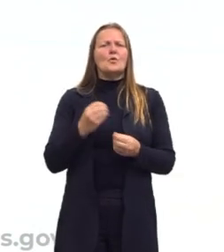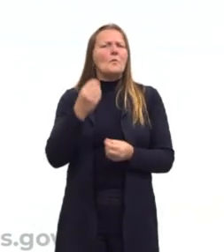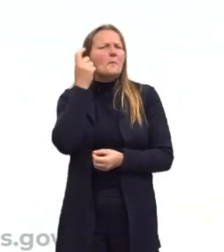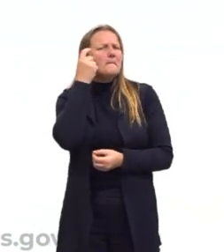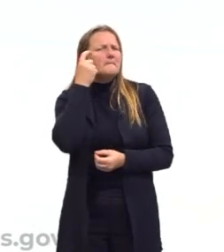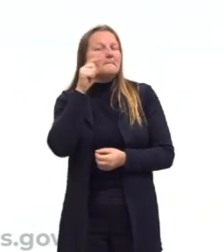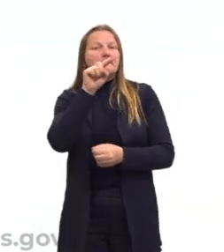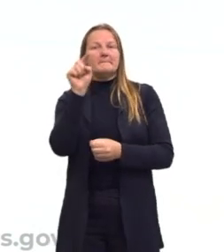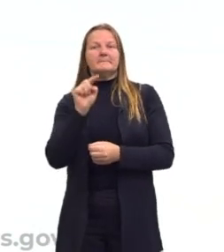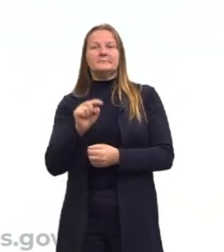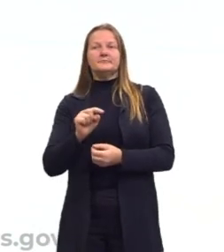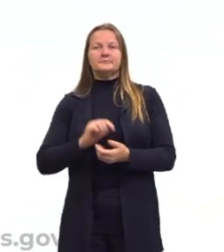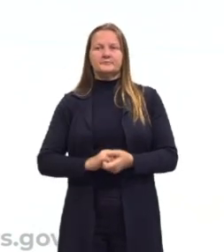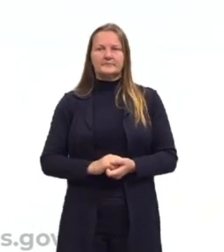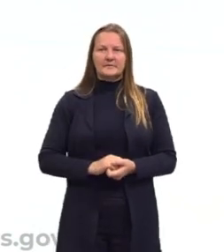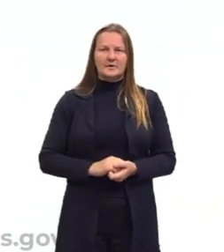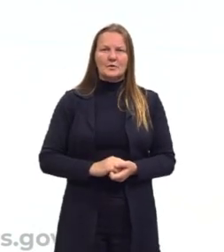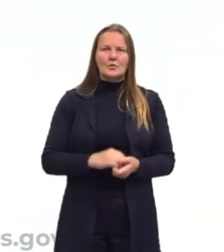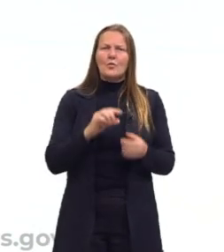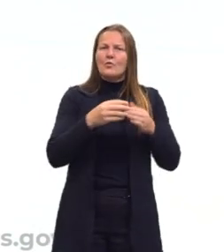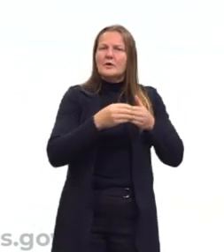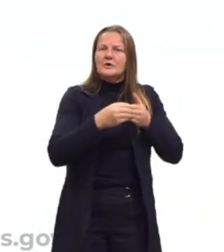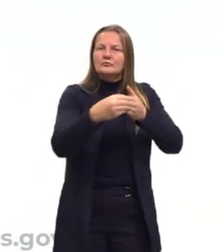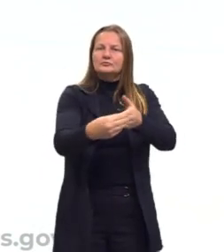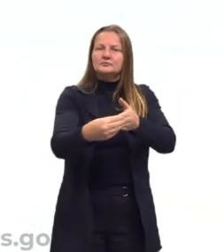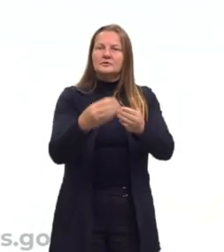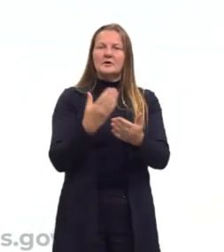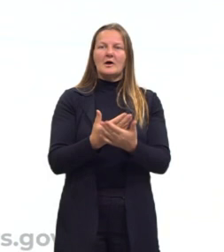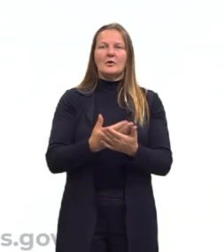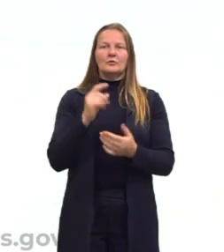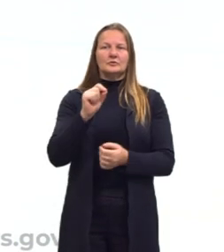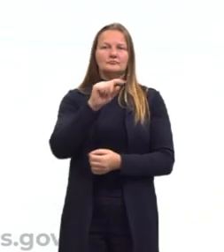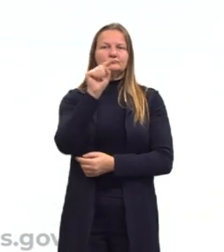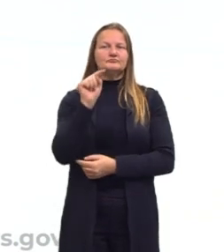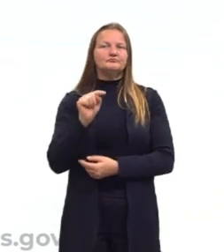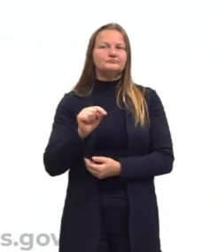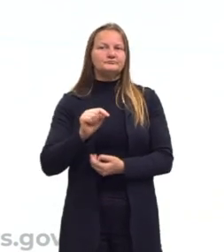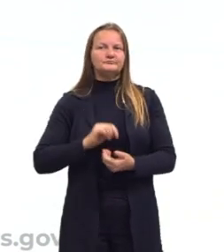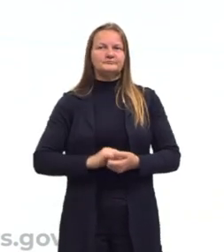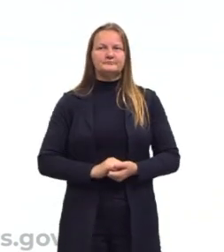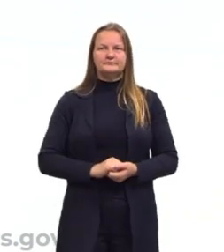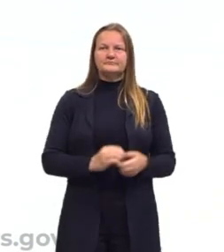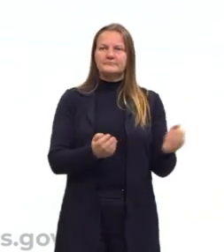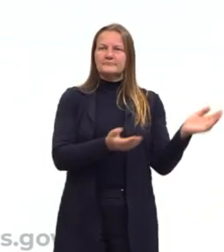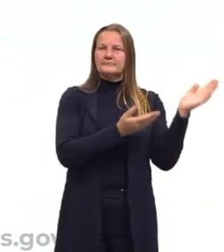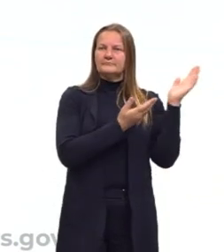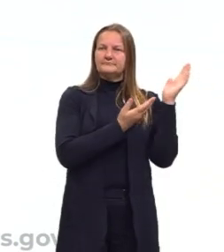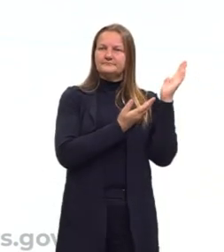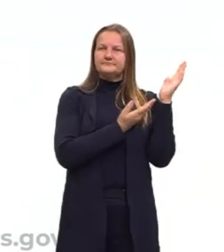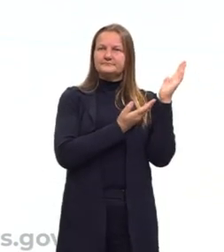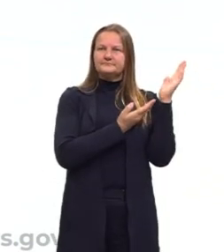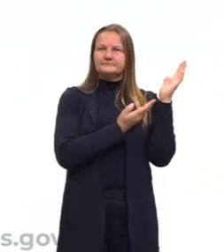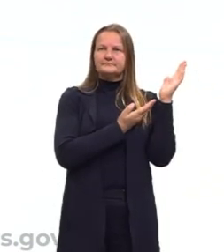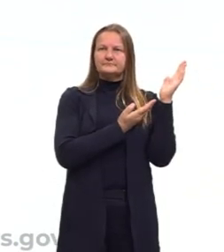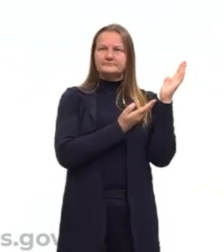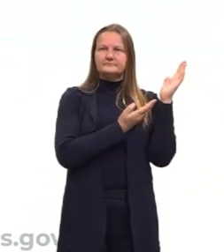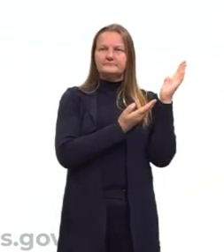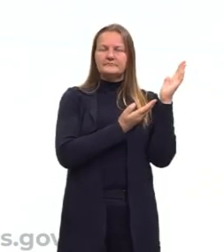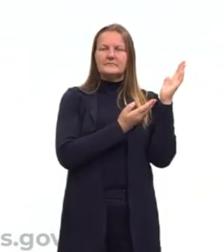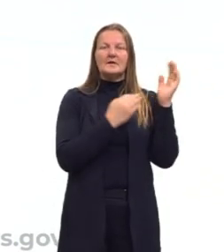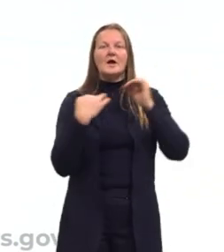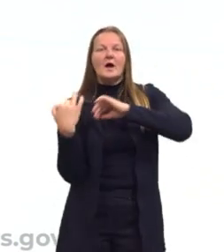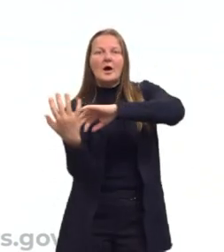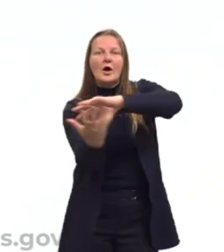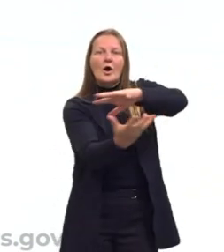Problematizando nossa aula, o que vai nos guiar nessa aula é a seguinte questão. A globalização promoveu